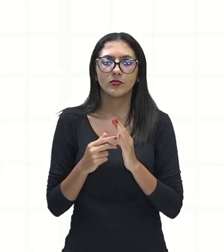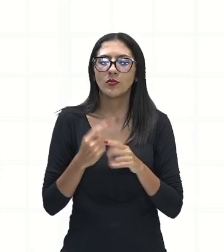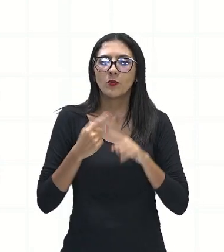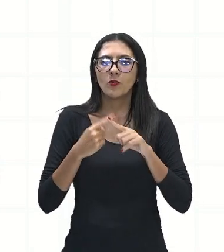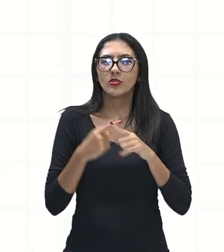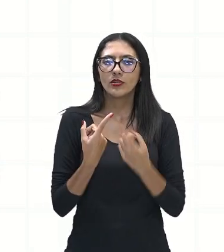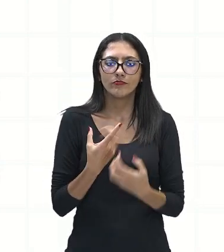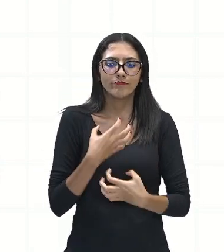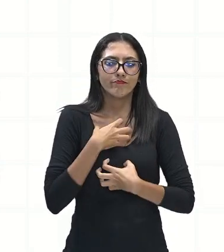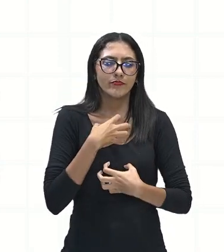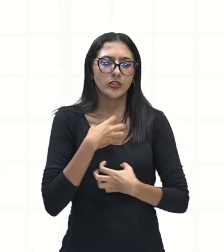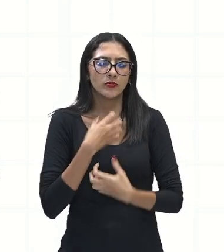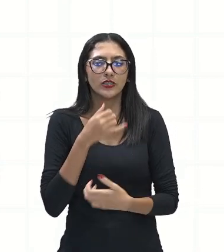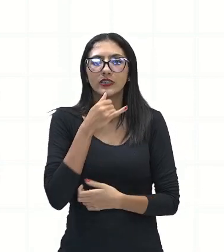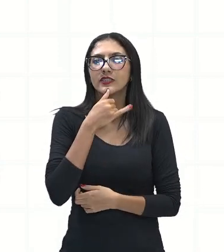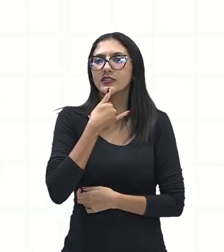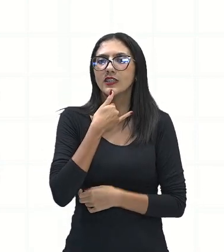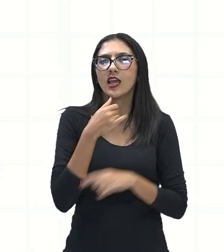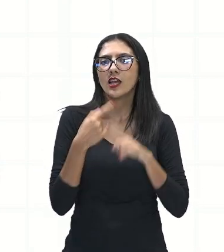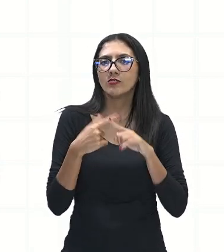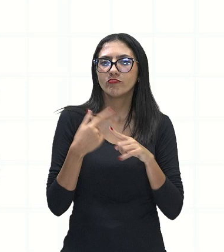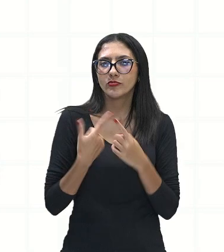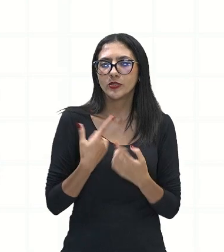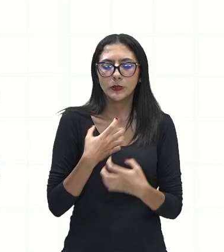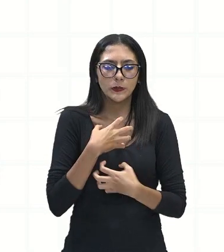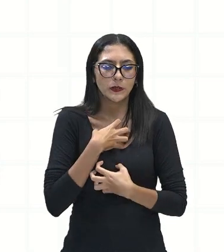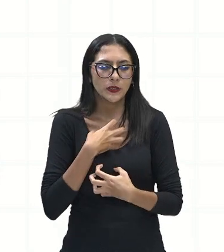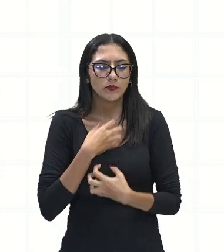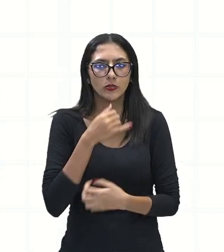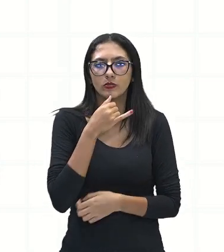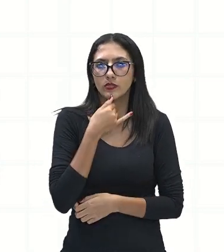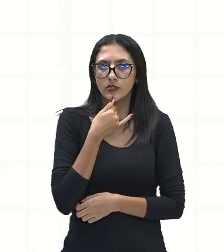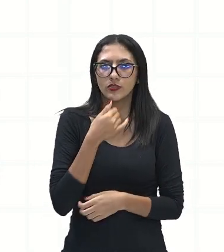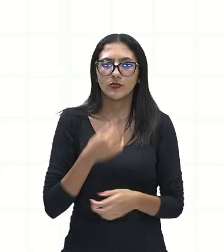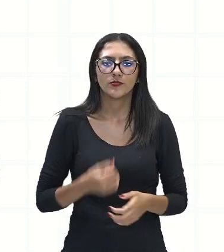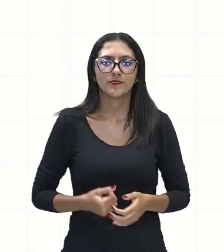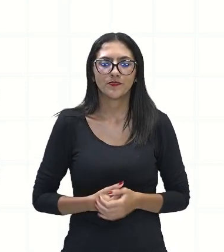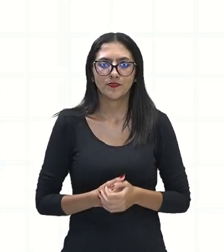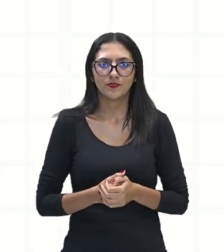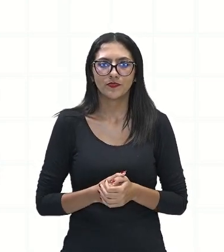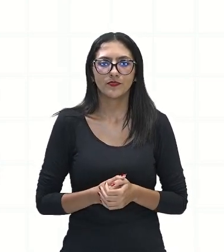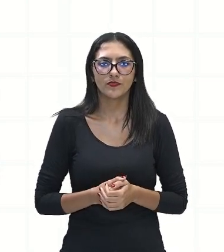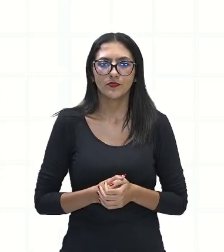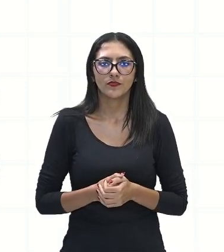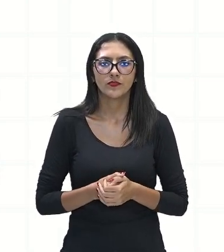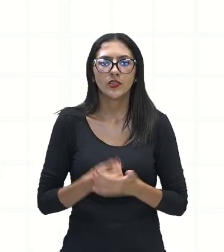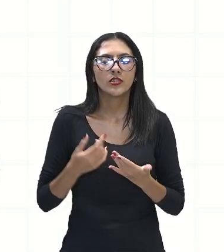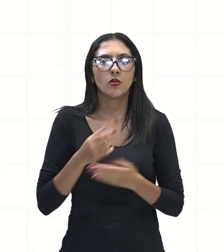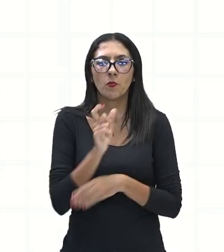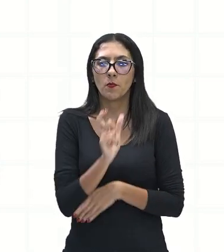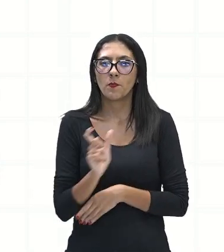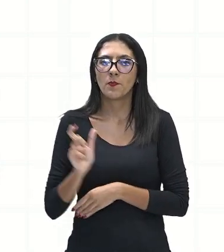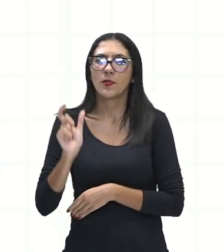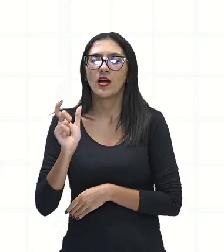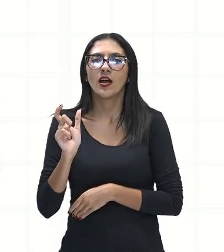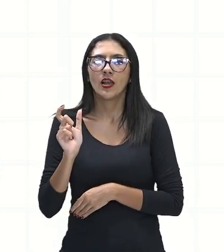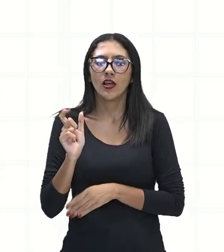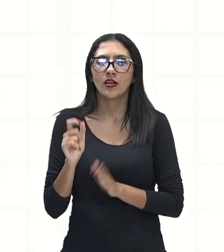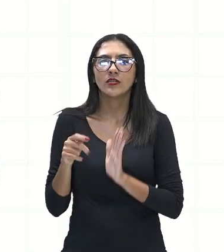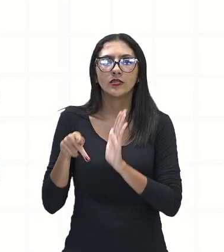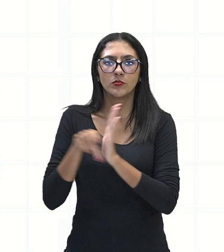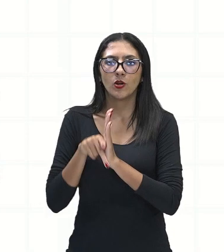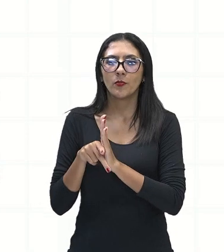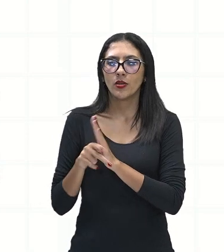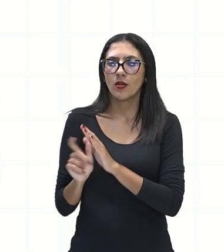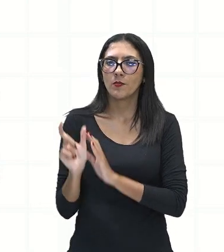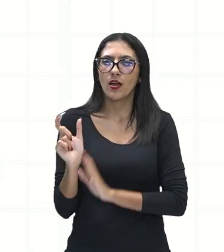Então, estou utilizando, o eu poético utiliza a palavra rosa no sentido conotativo, tá?